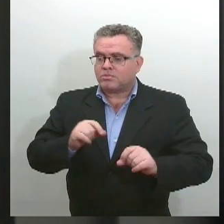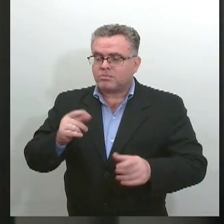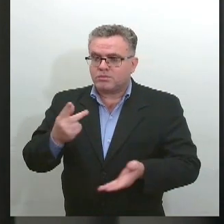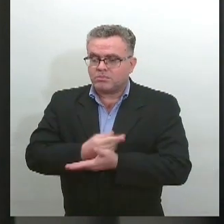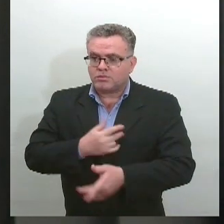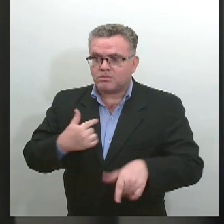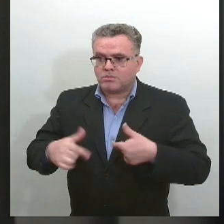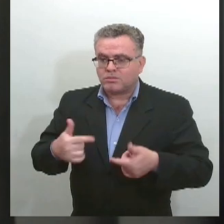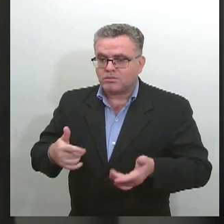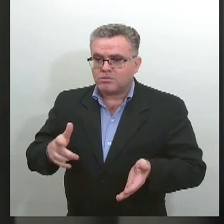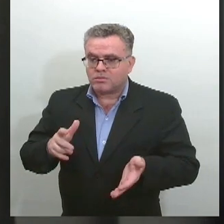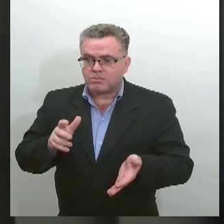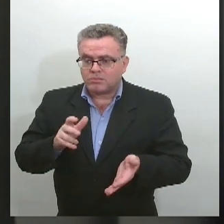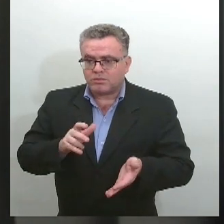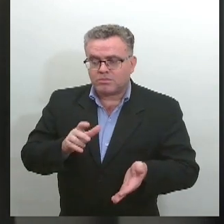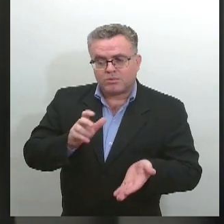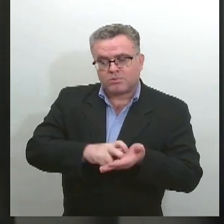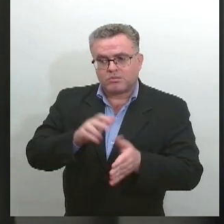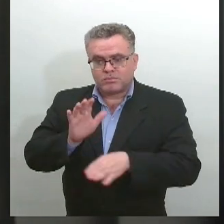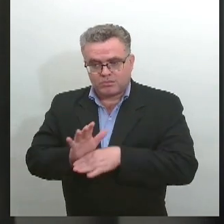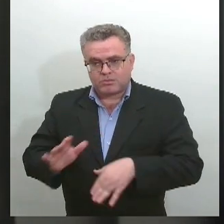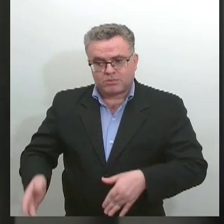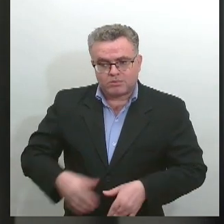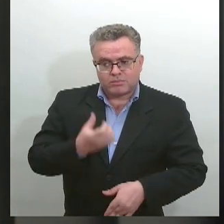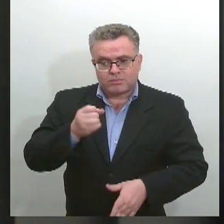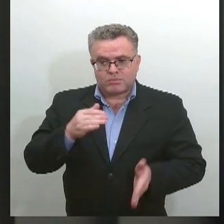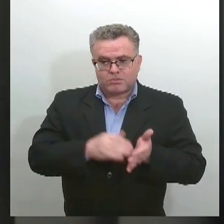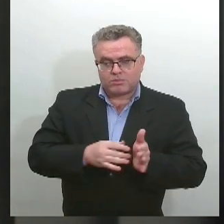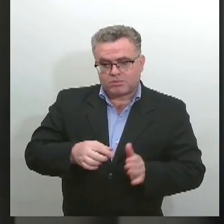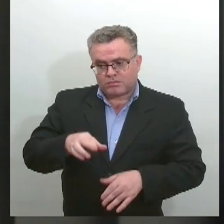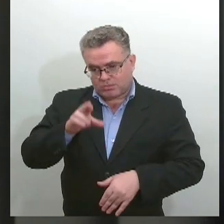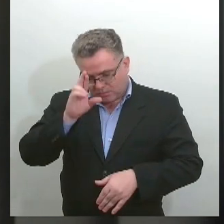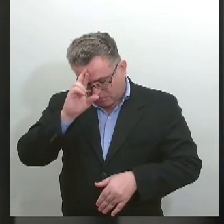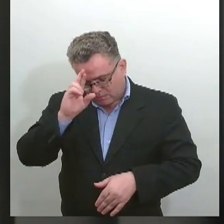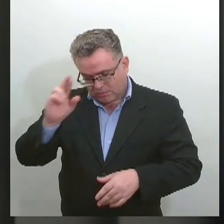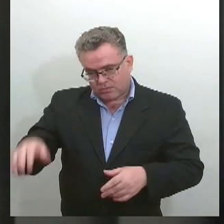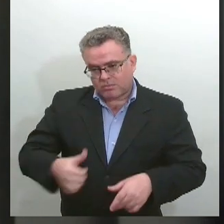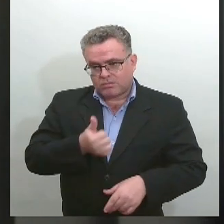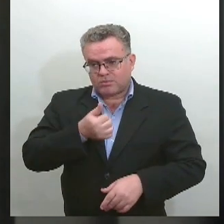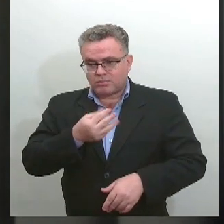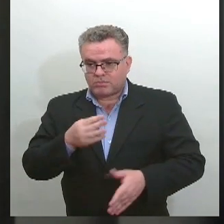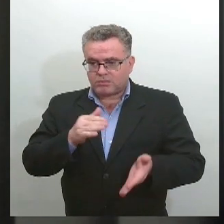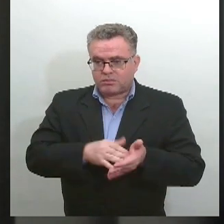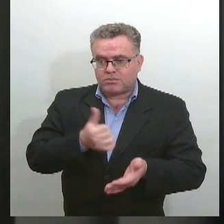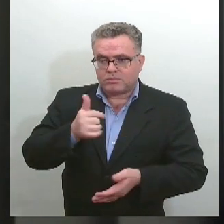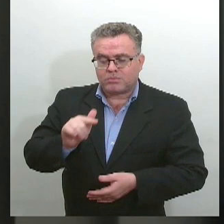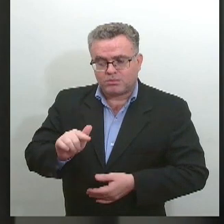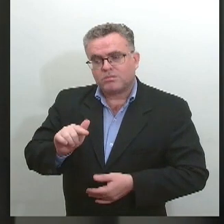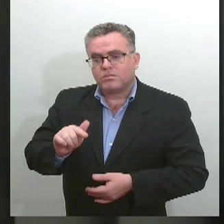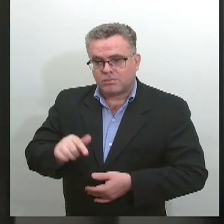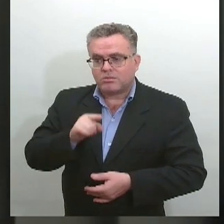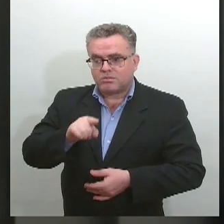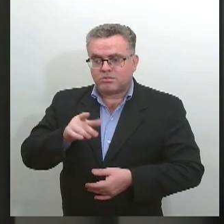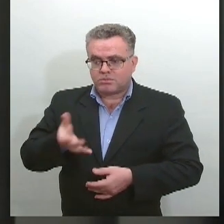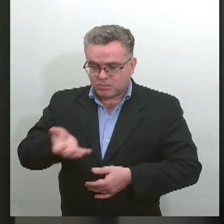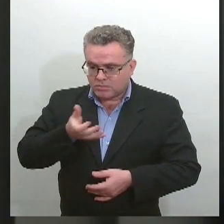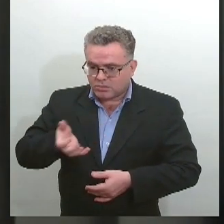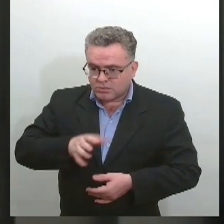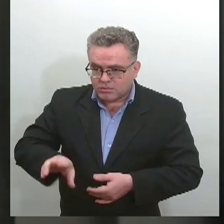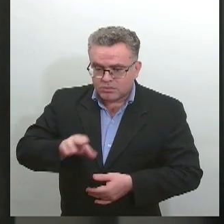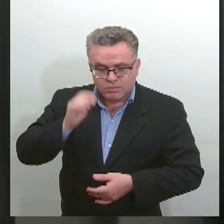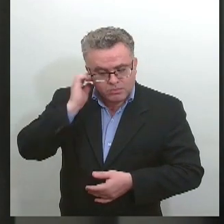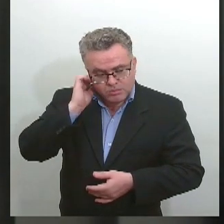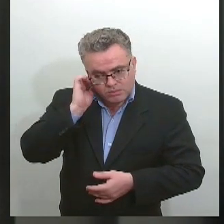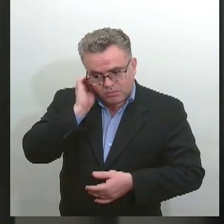8h ao meio-dia e das 13h às 17h. Os moradores interessados em utilizar o serviço devem deixar seus